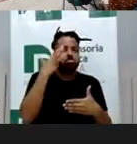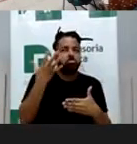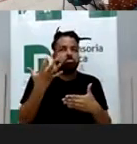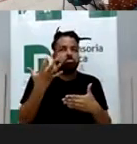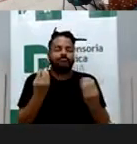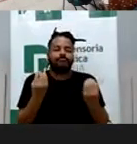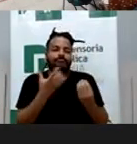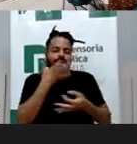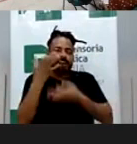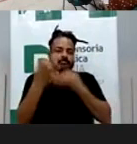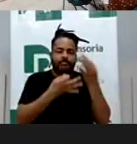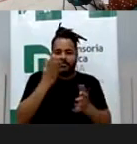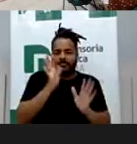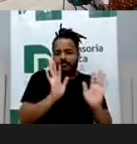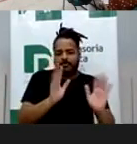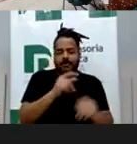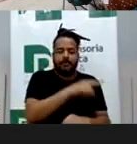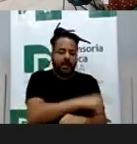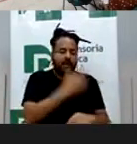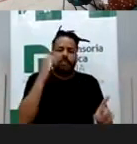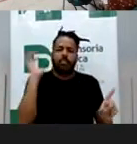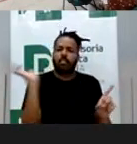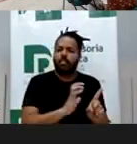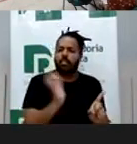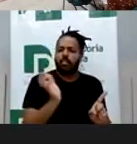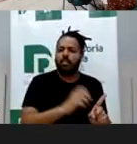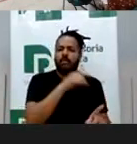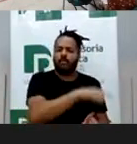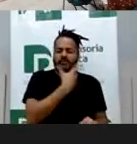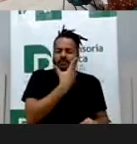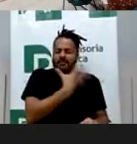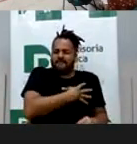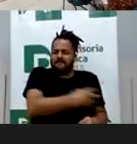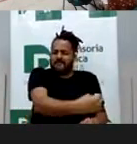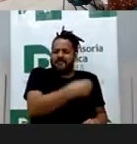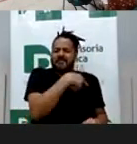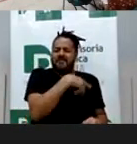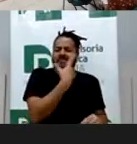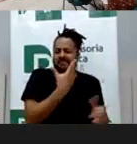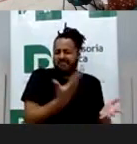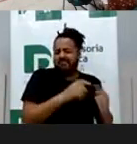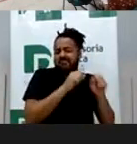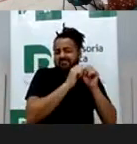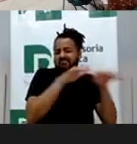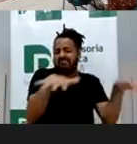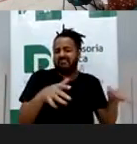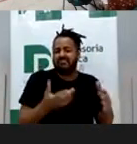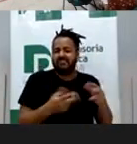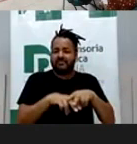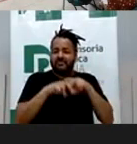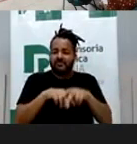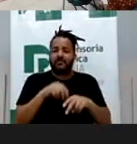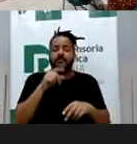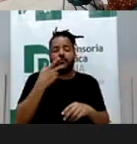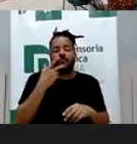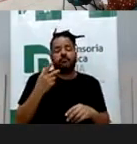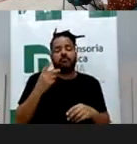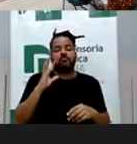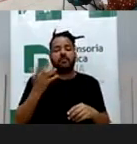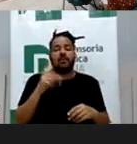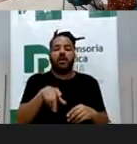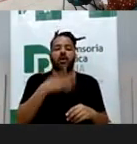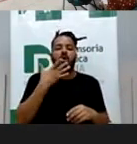o explorando comercialmente, inclusive, a imagem dos filhos. Há muitas pessoas fazendo isso. Há um fenômeno, por exemplo, de